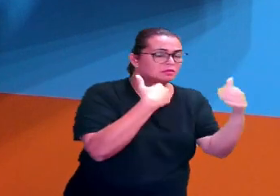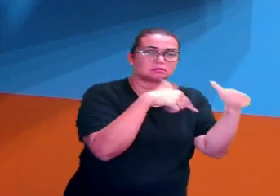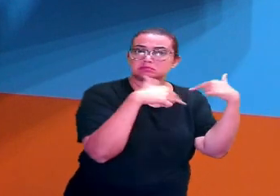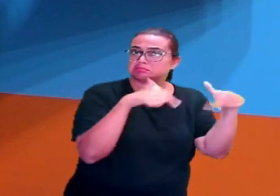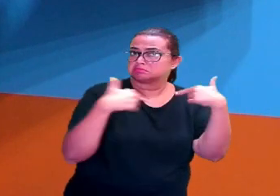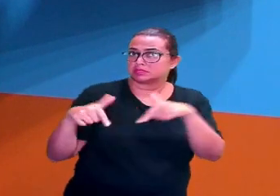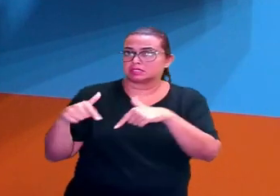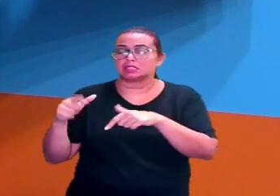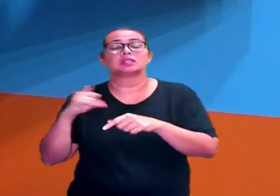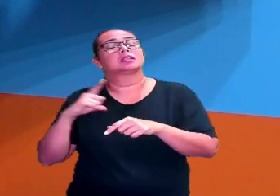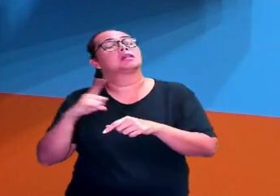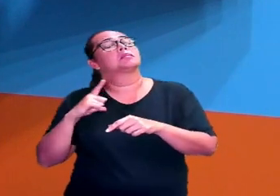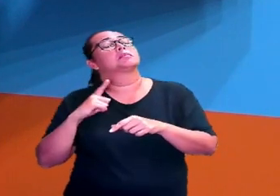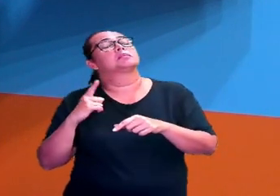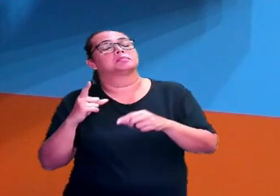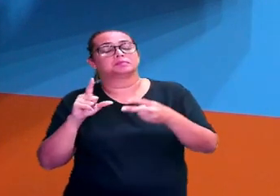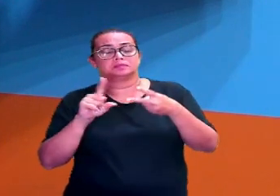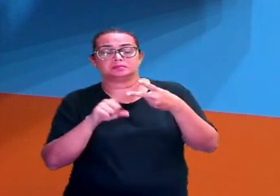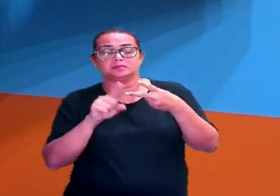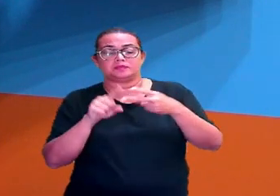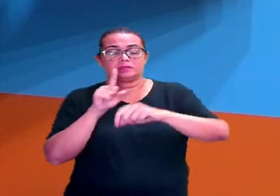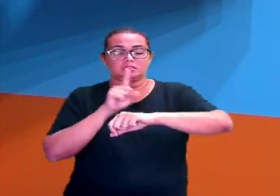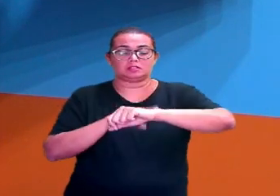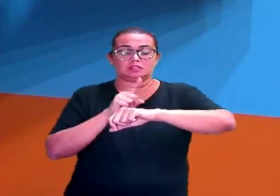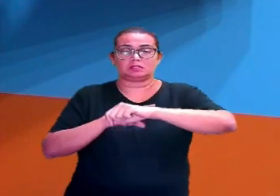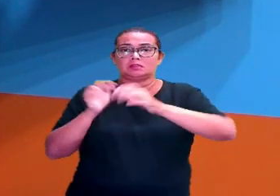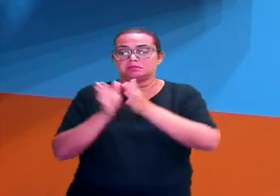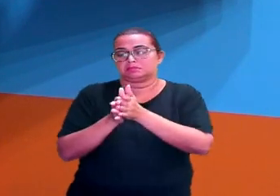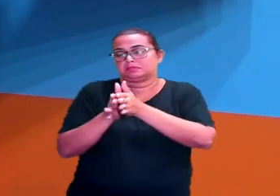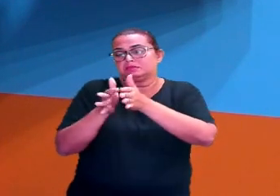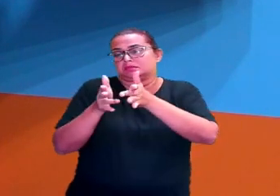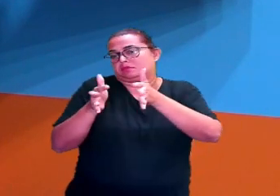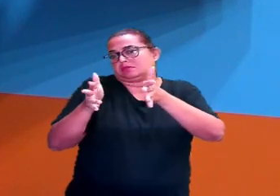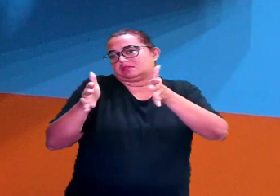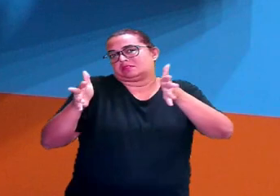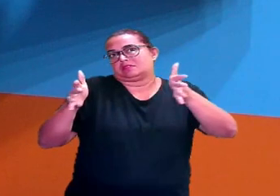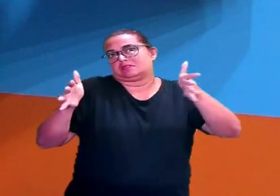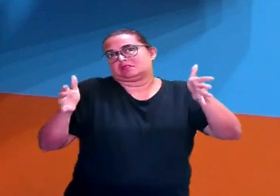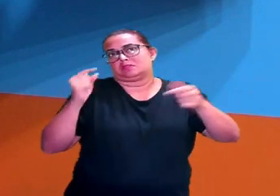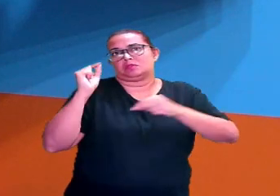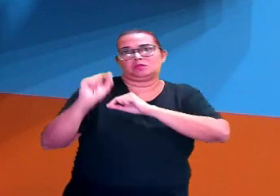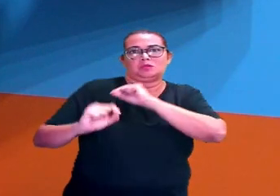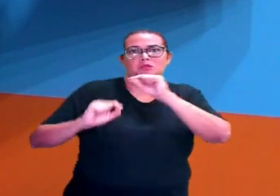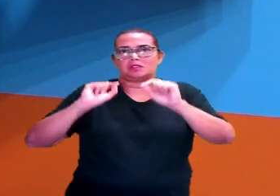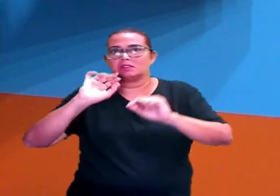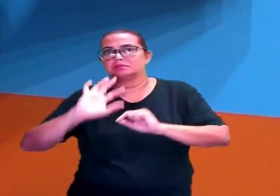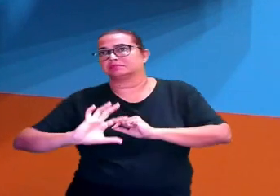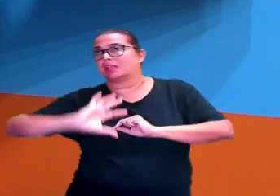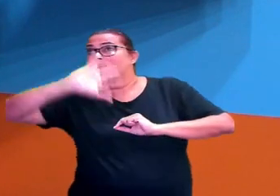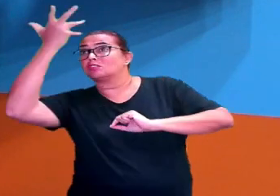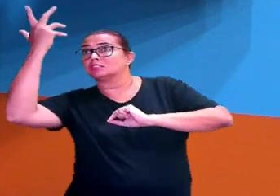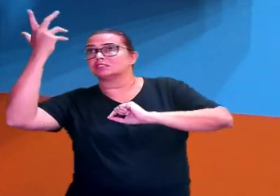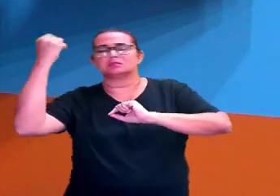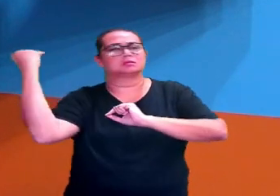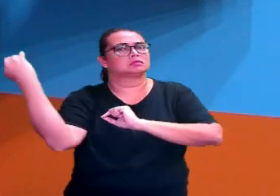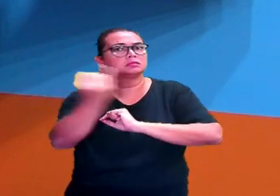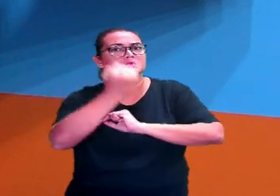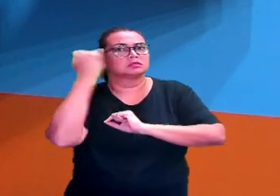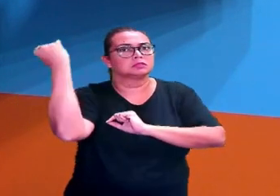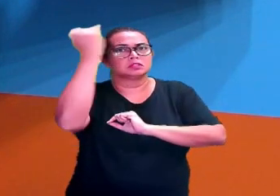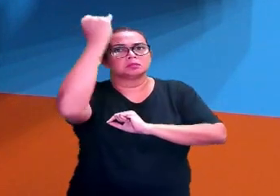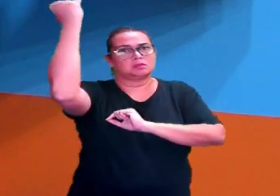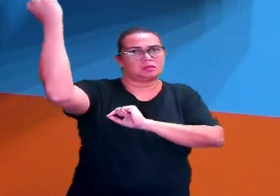E o tempo histórico, que é aquele que vai ser contado a partir de marcos, de fatos importantes que